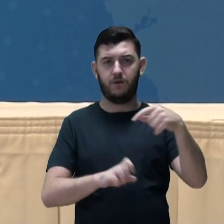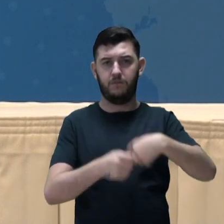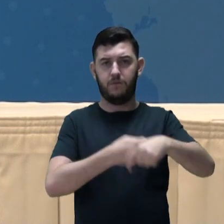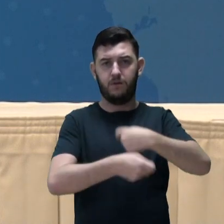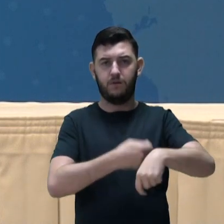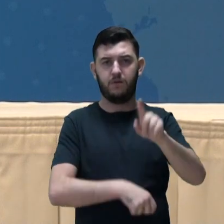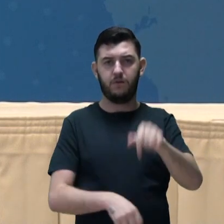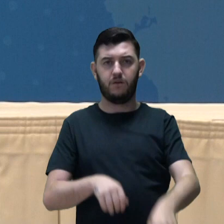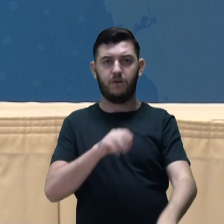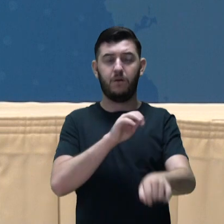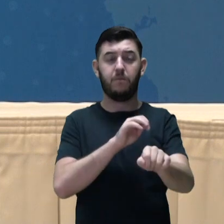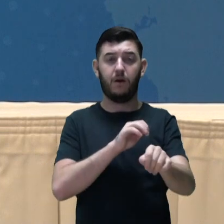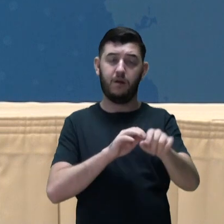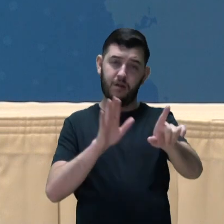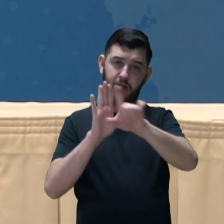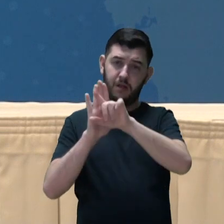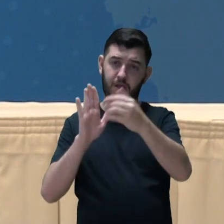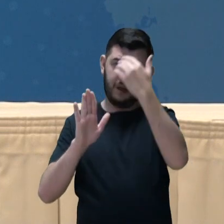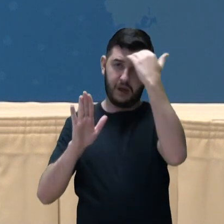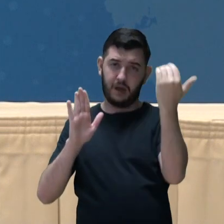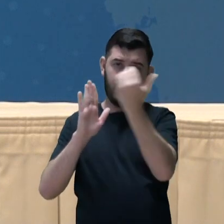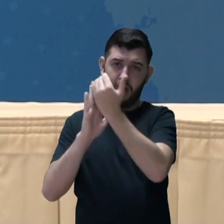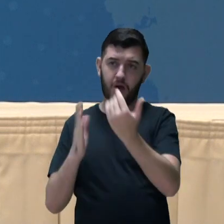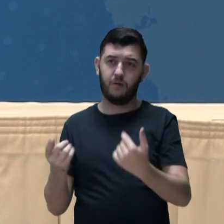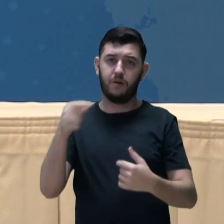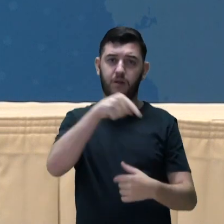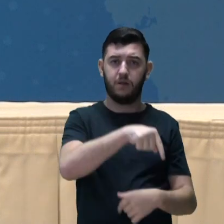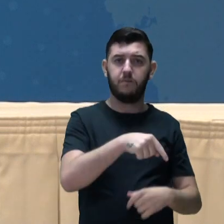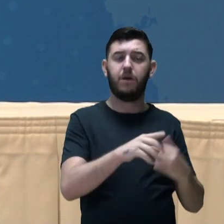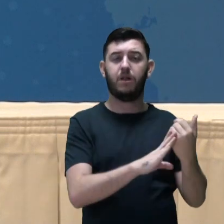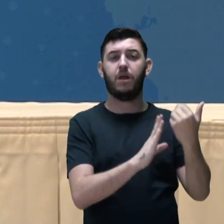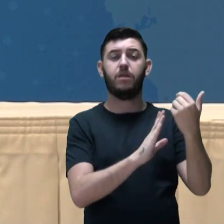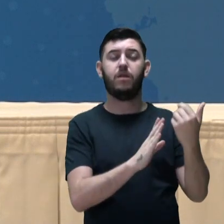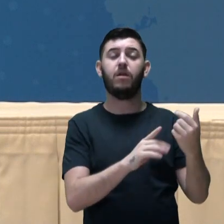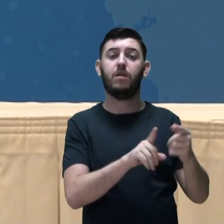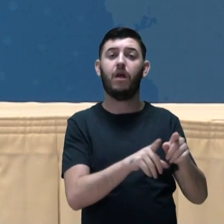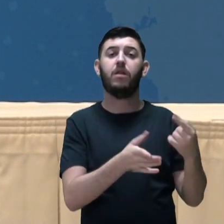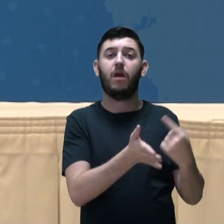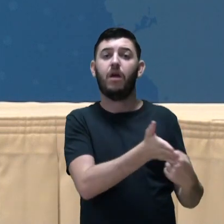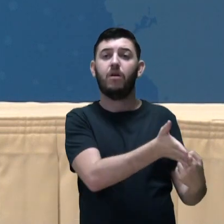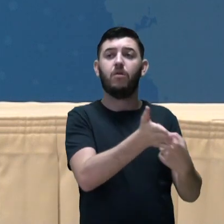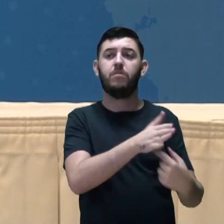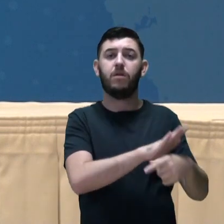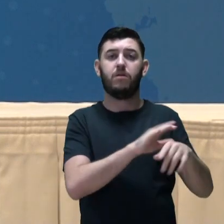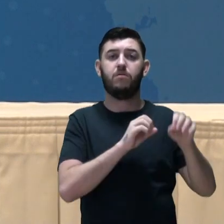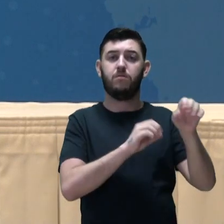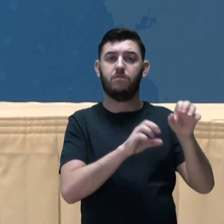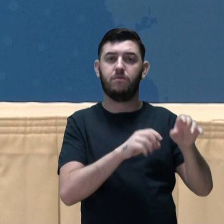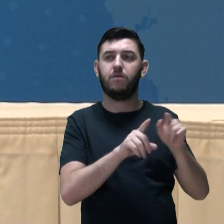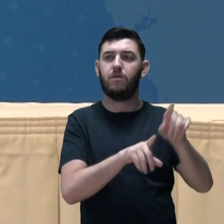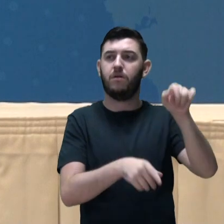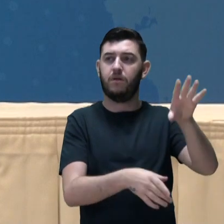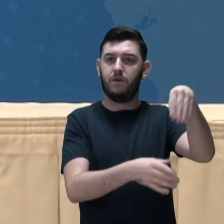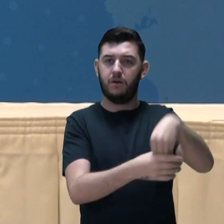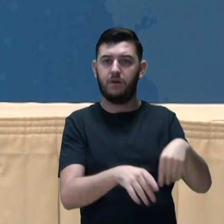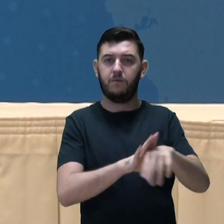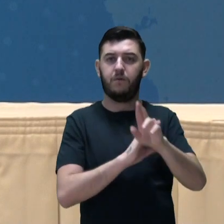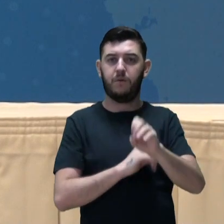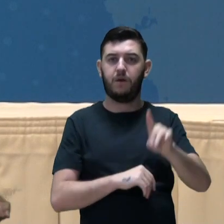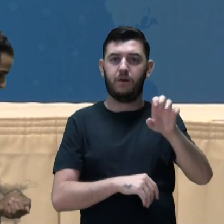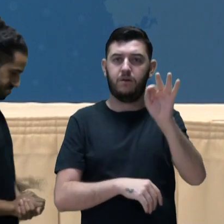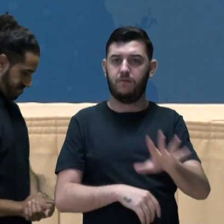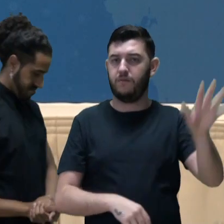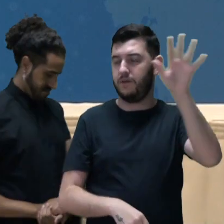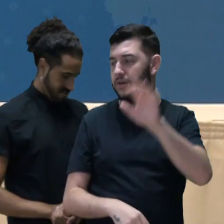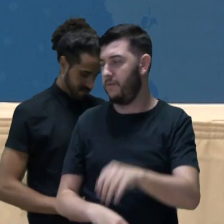ponto de vista legal, quanto do ponto de vista das agendas formativas, da agenda educacional que é trabalhada no âmbito das instituições da Rede Federal.